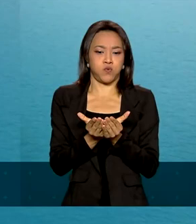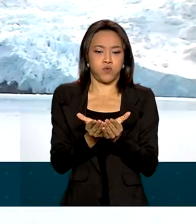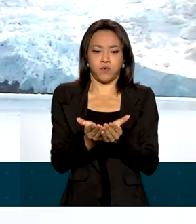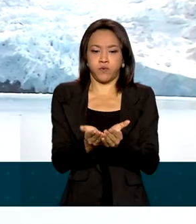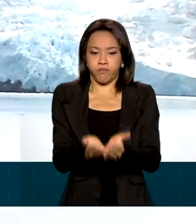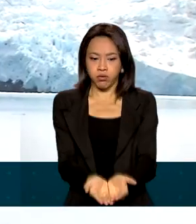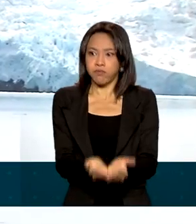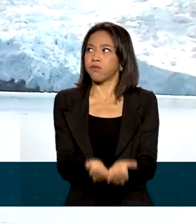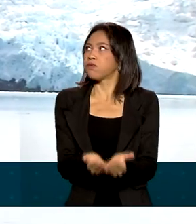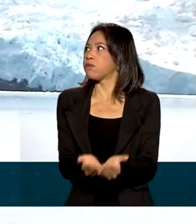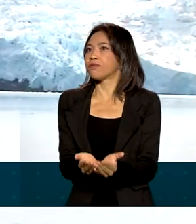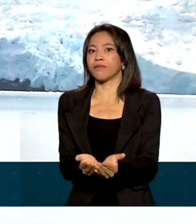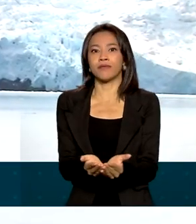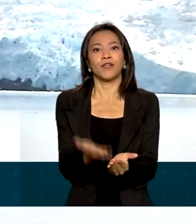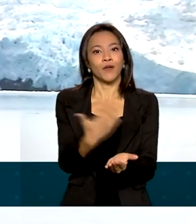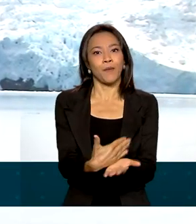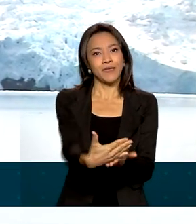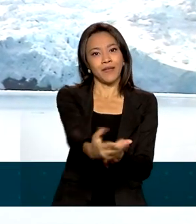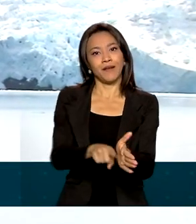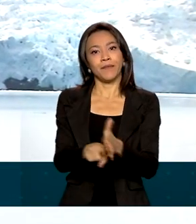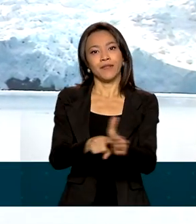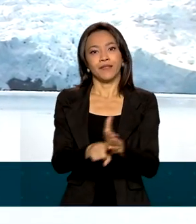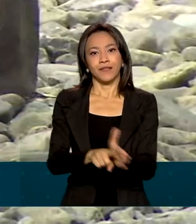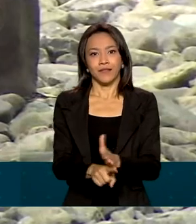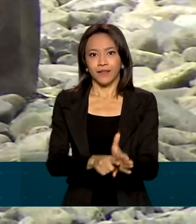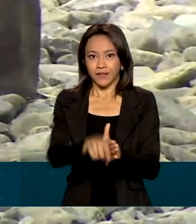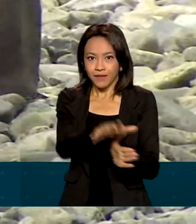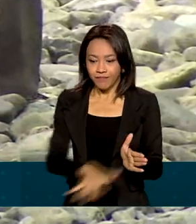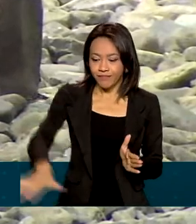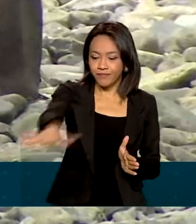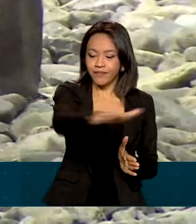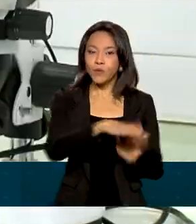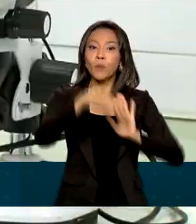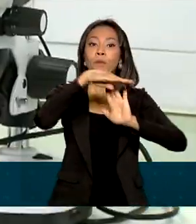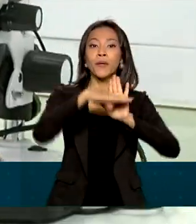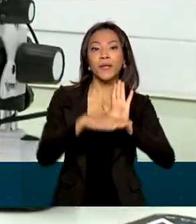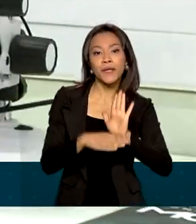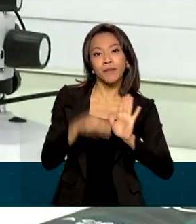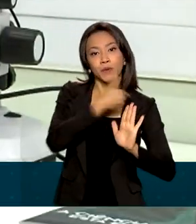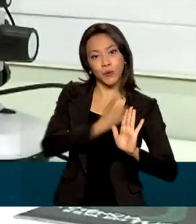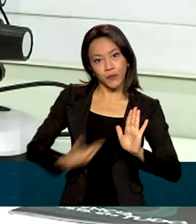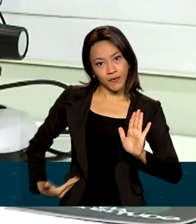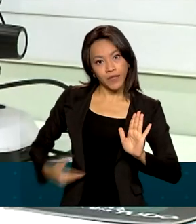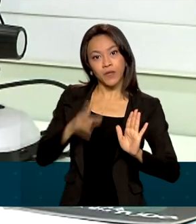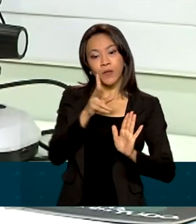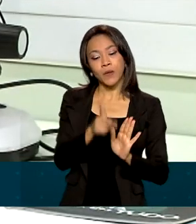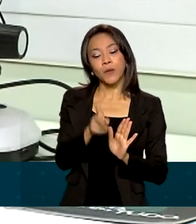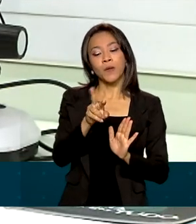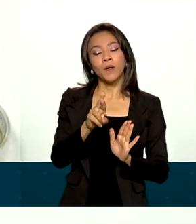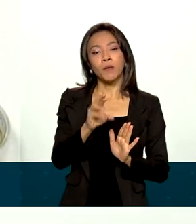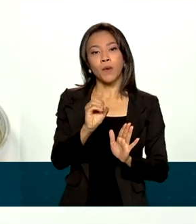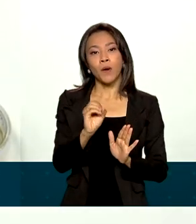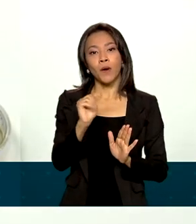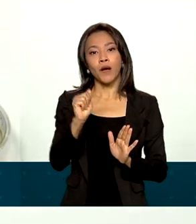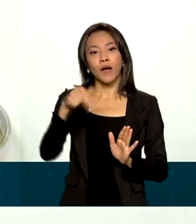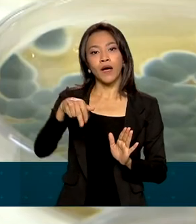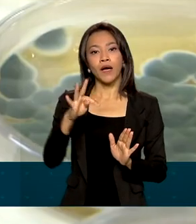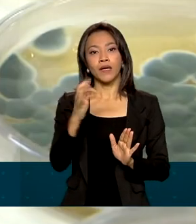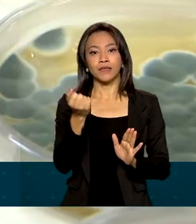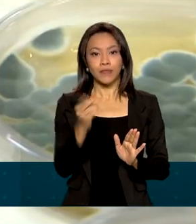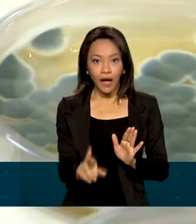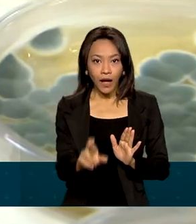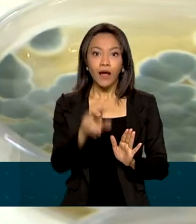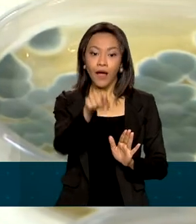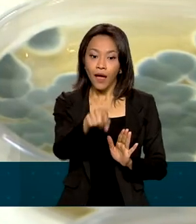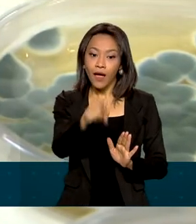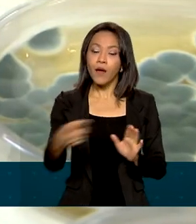Antártica e deram início ao programa Antártico Brasileiro, o ProAntar. E para permitir a exploração científica em regime de